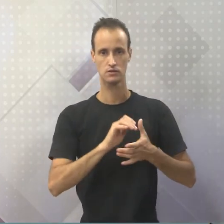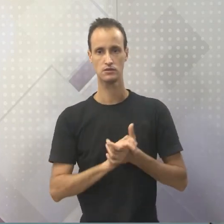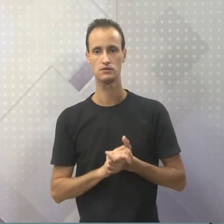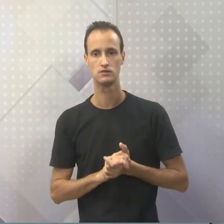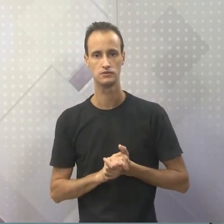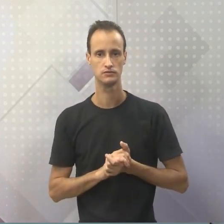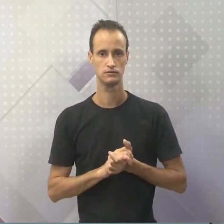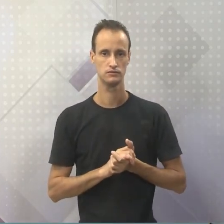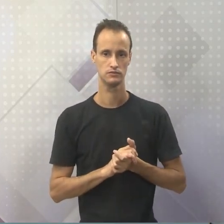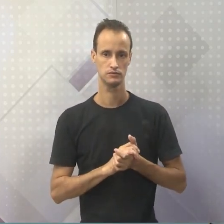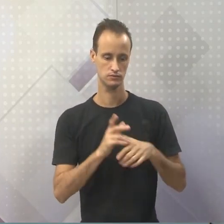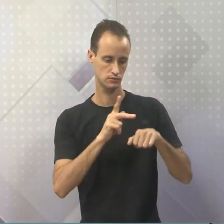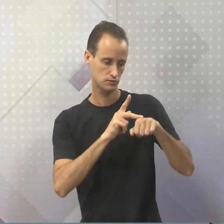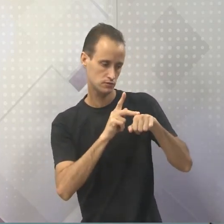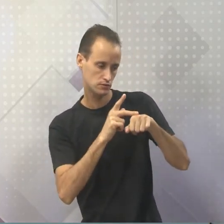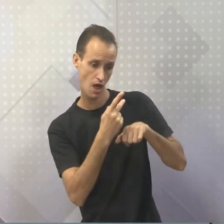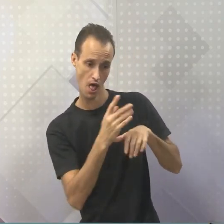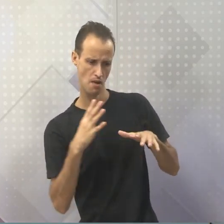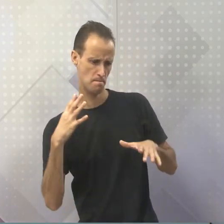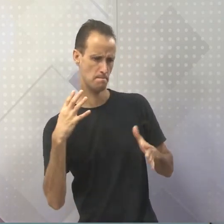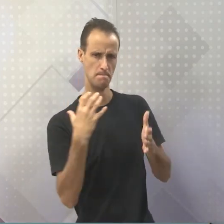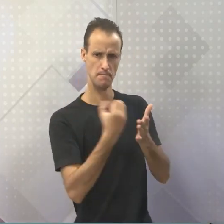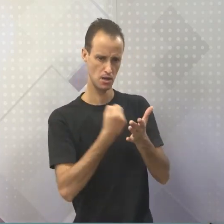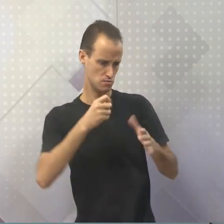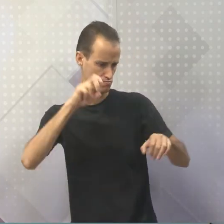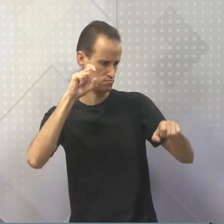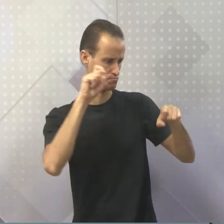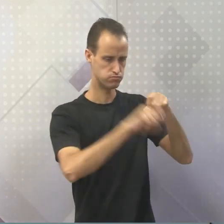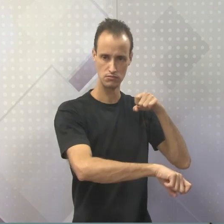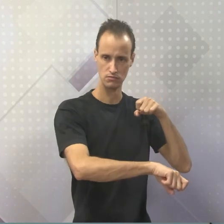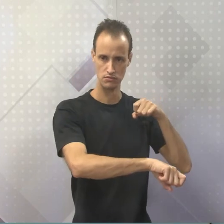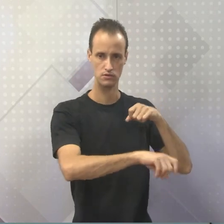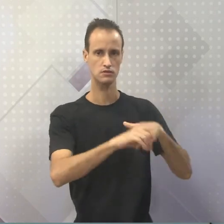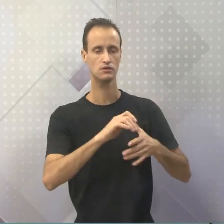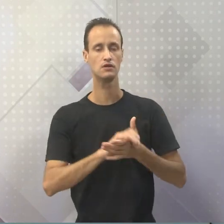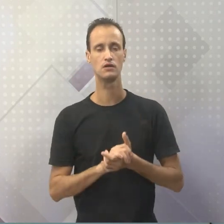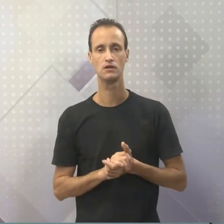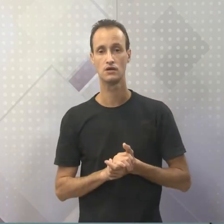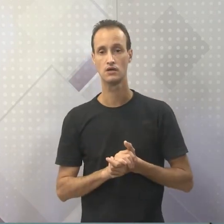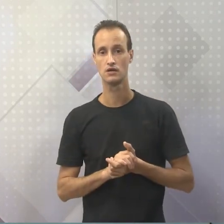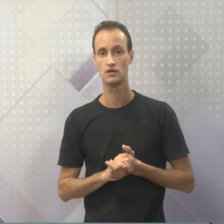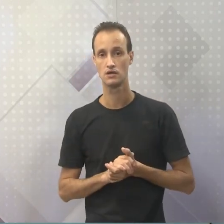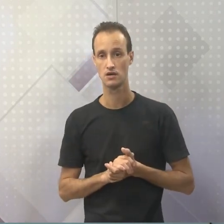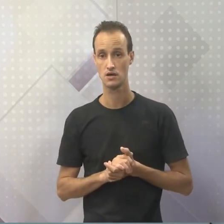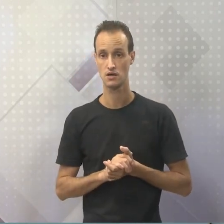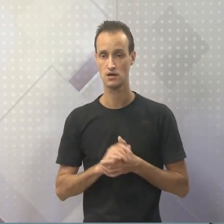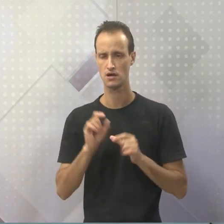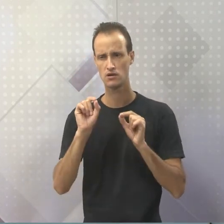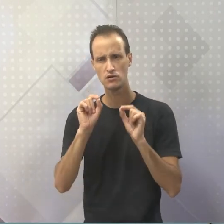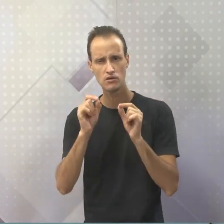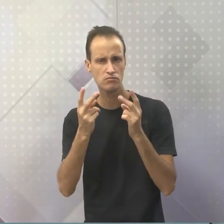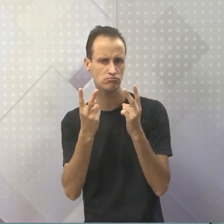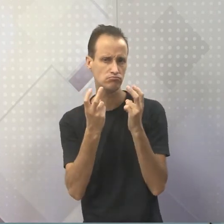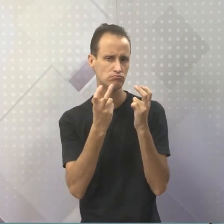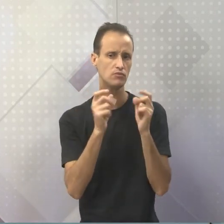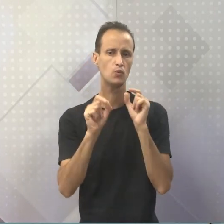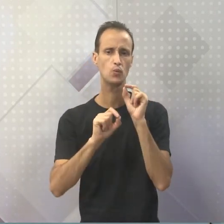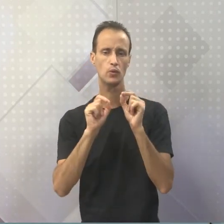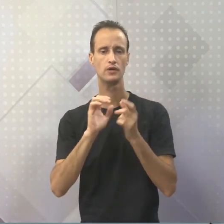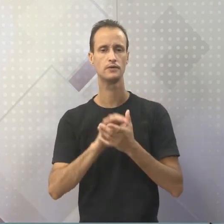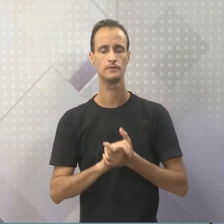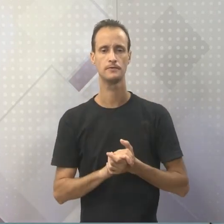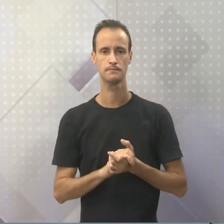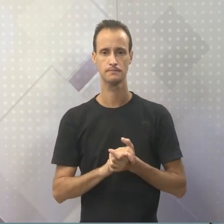Decidiu tirar a pureza dela. Tirou a pureza dela. E quando a gente observa que